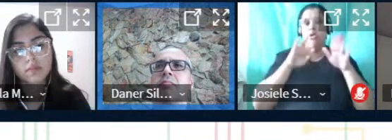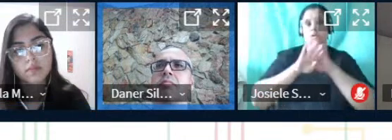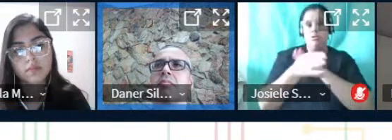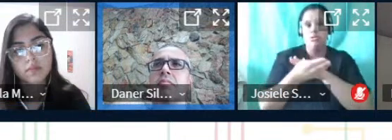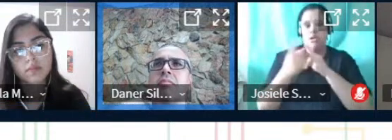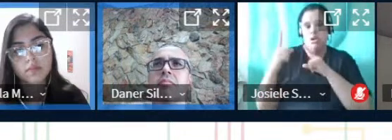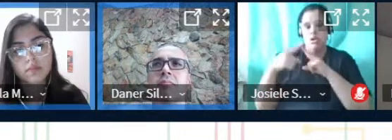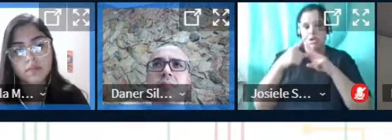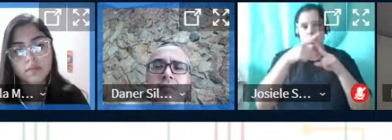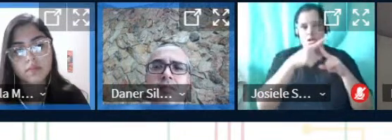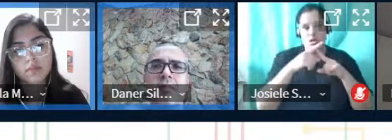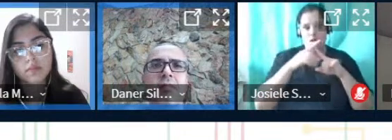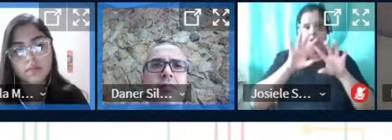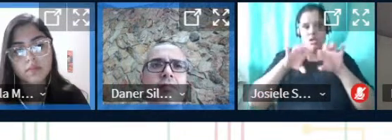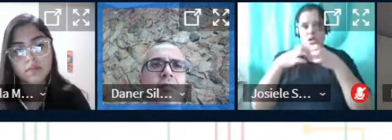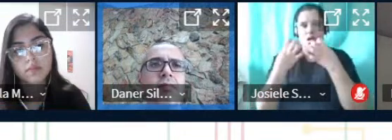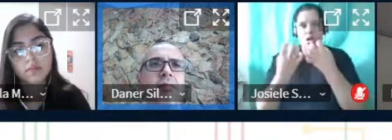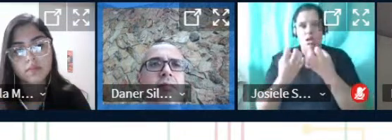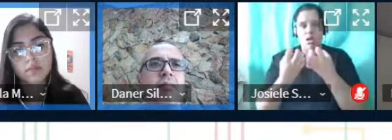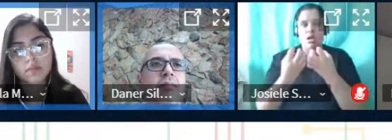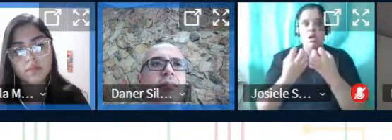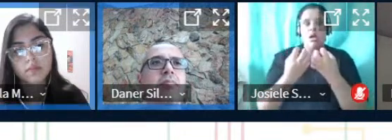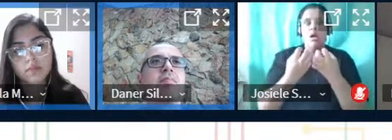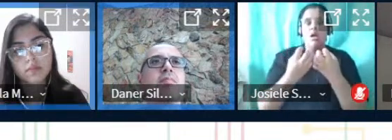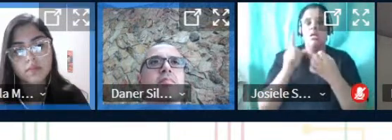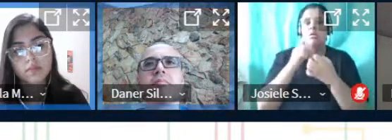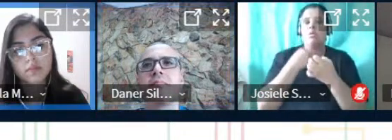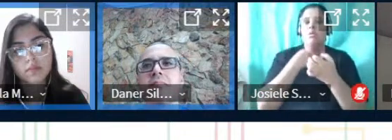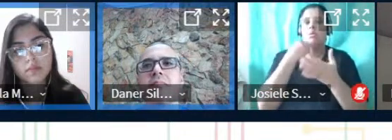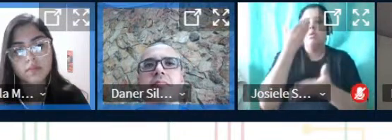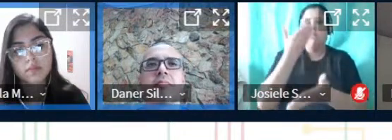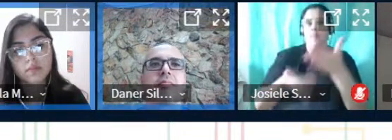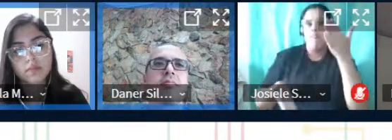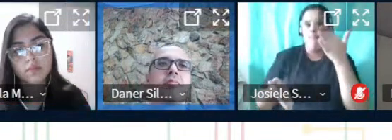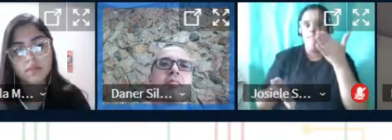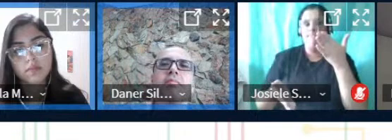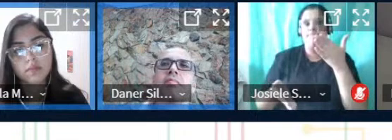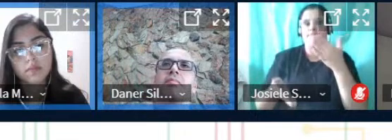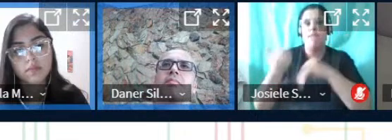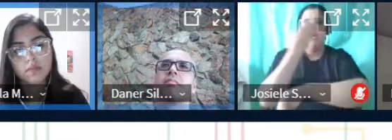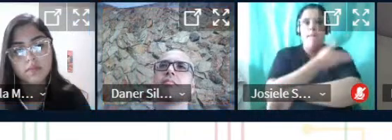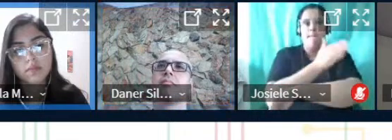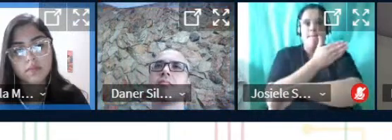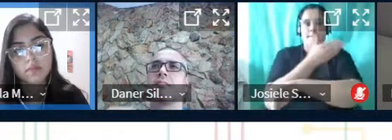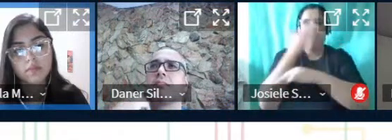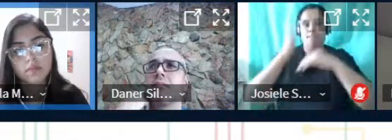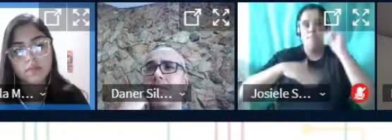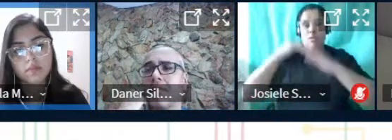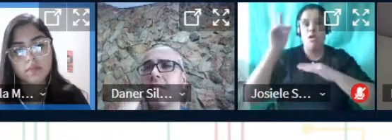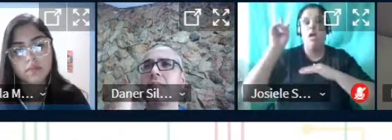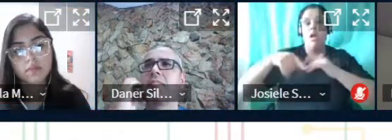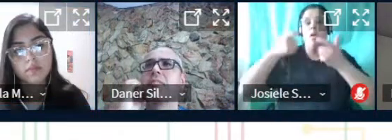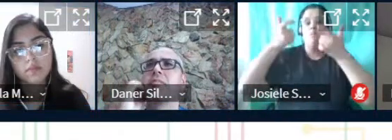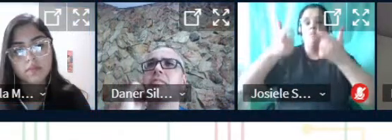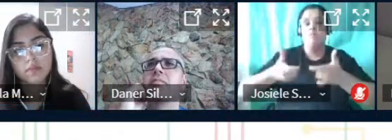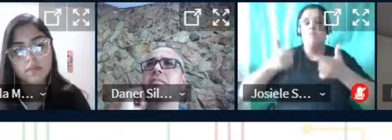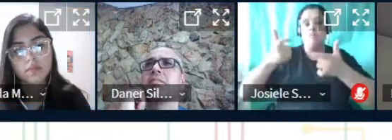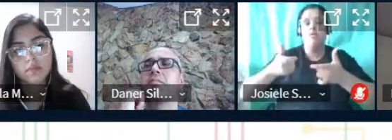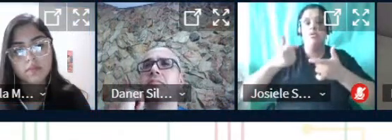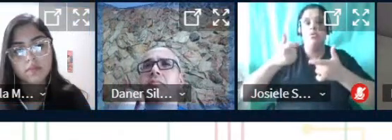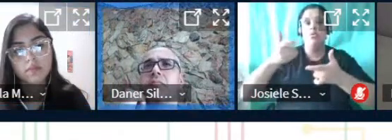evento dessa forma mas a não pode perder a boa e velha prática de que esse é um espaço de diálogo nesse momento